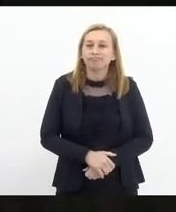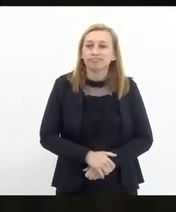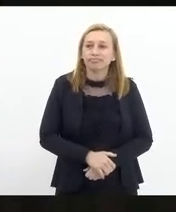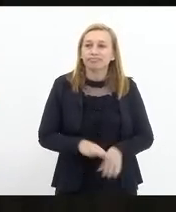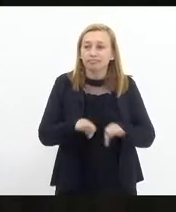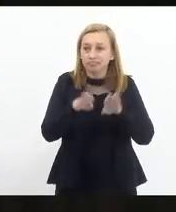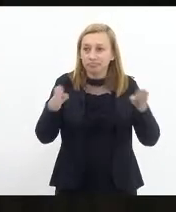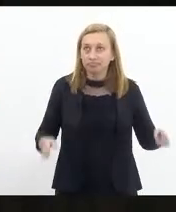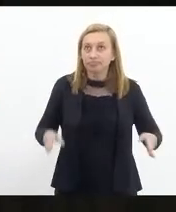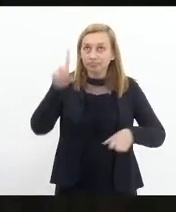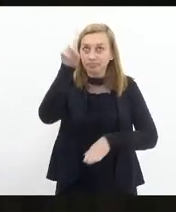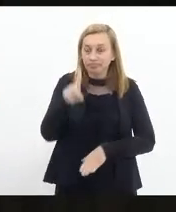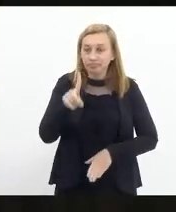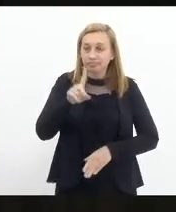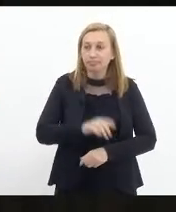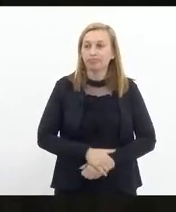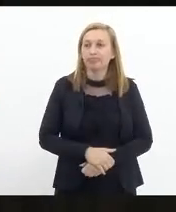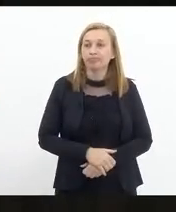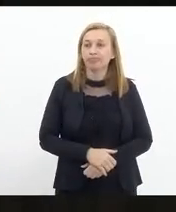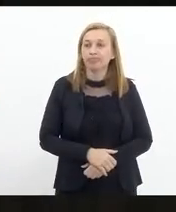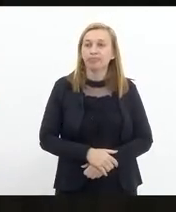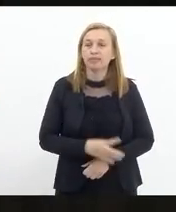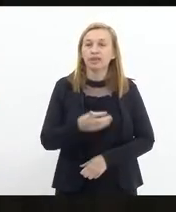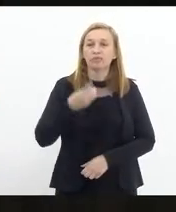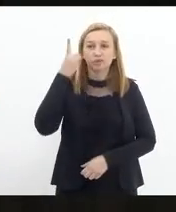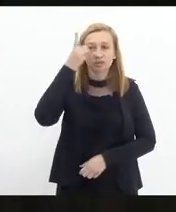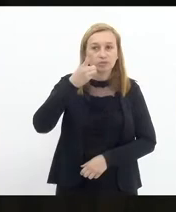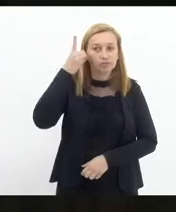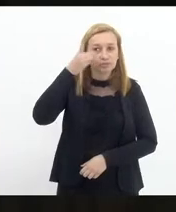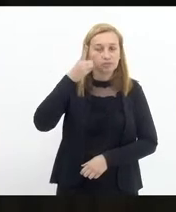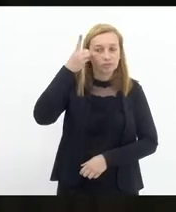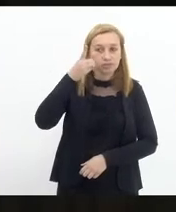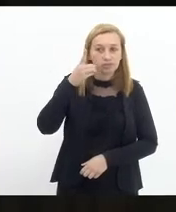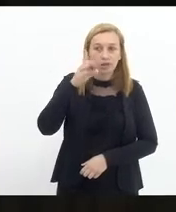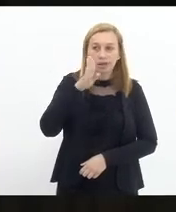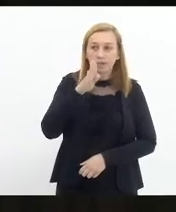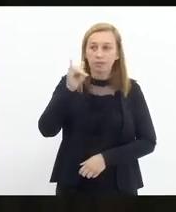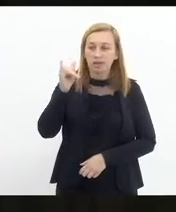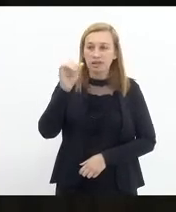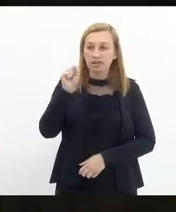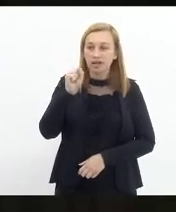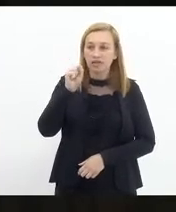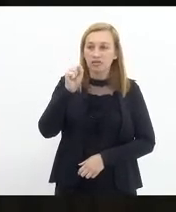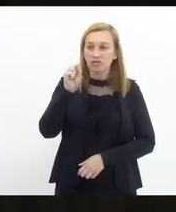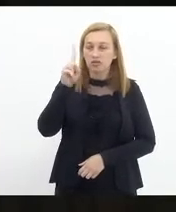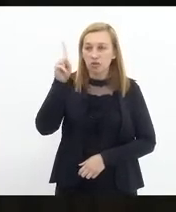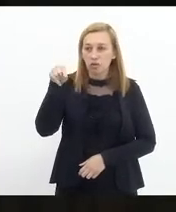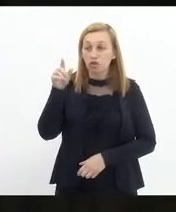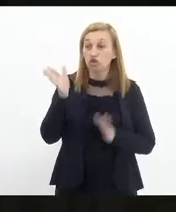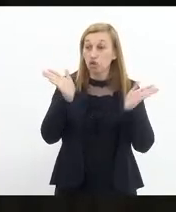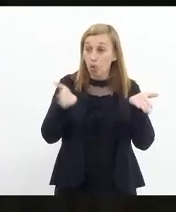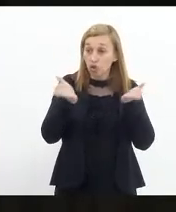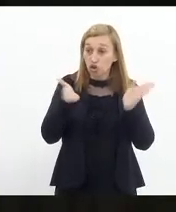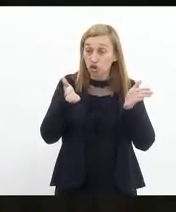mesa diretora, nobre deputado, bisavô de hoje,